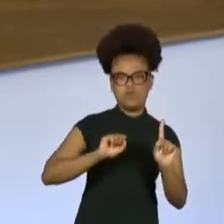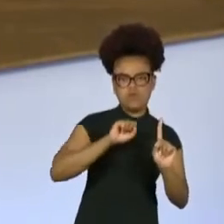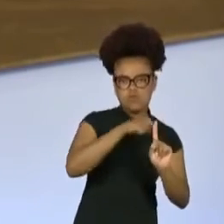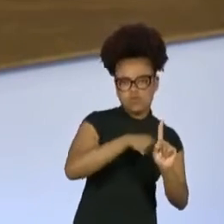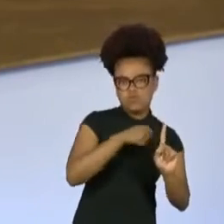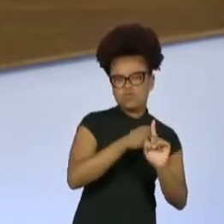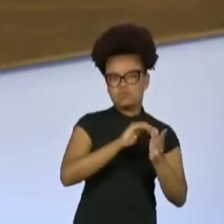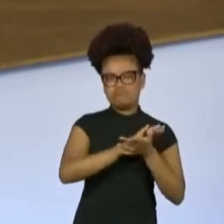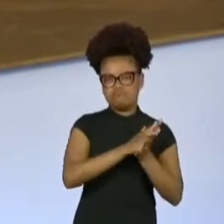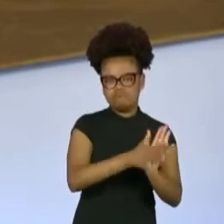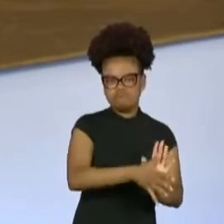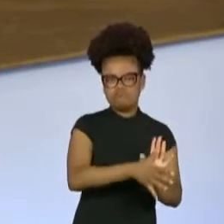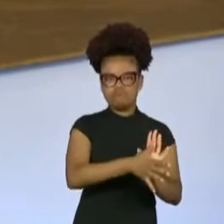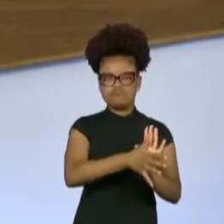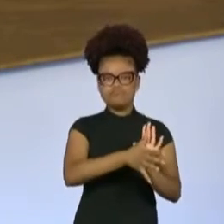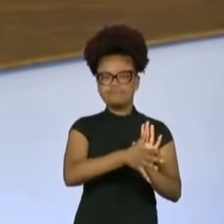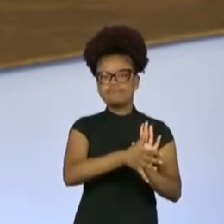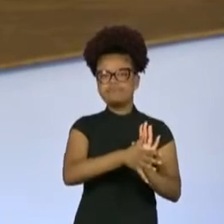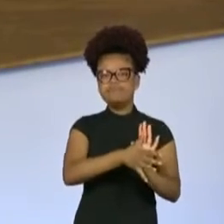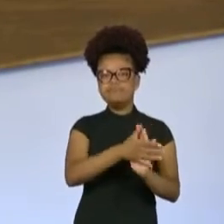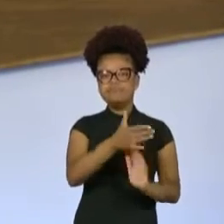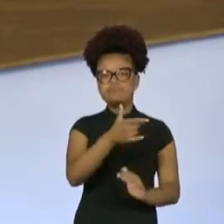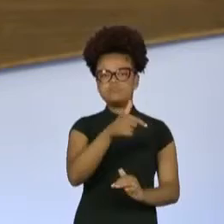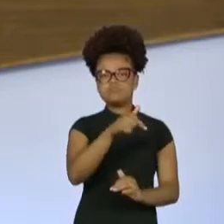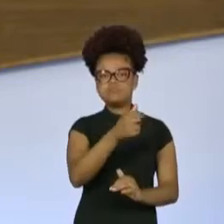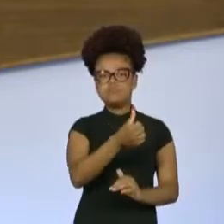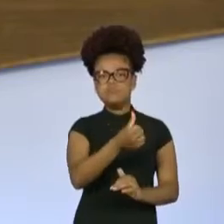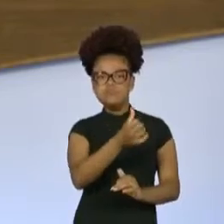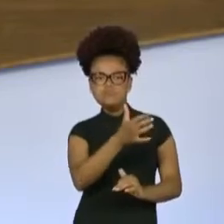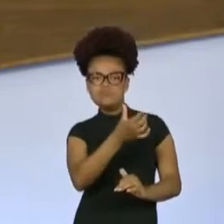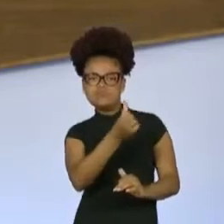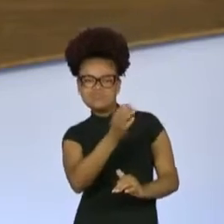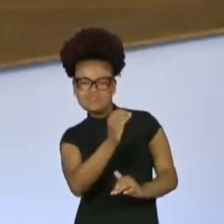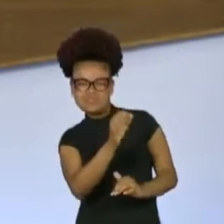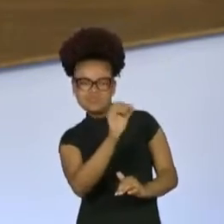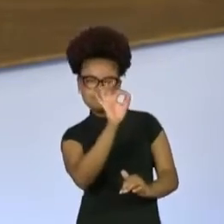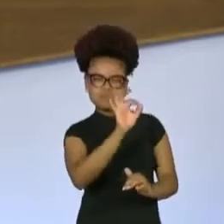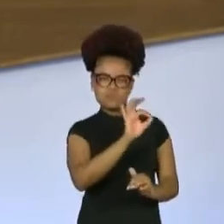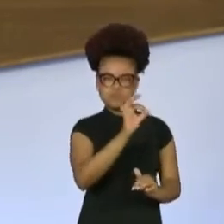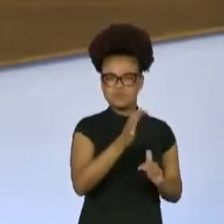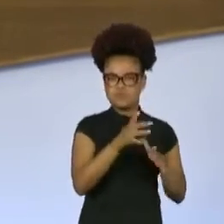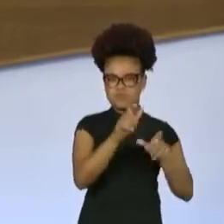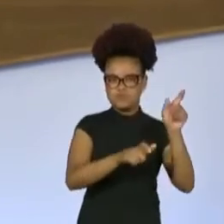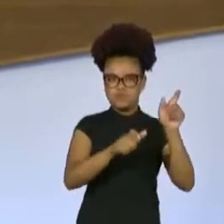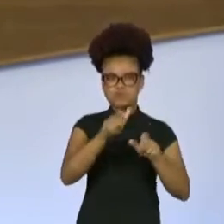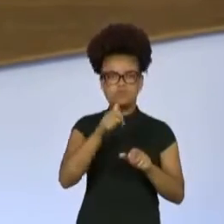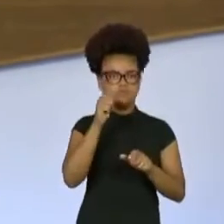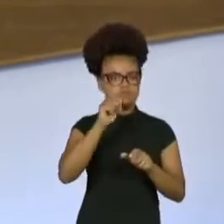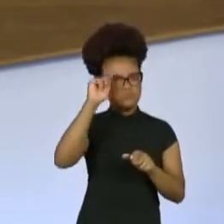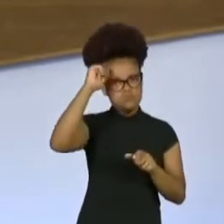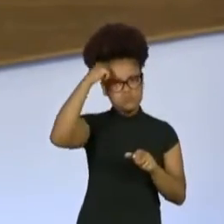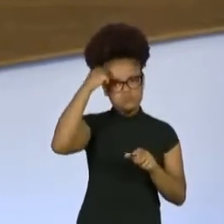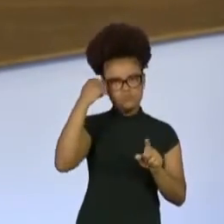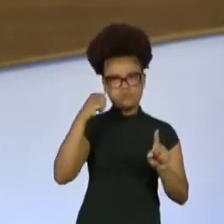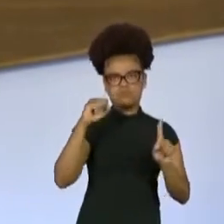% eram mulheres negras, 60%. E você já falou em entrevista que sofreu um abuso dentro de um táxi